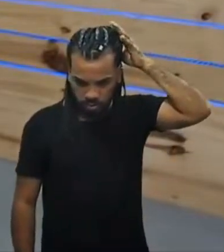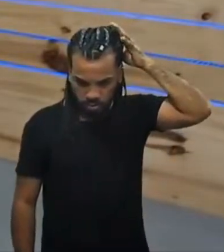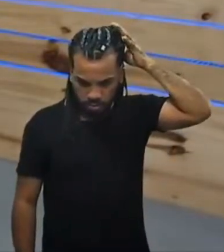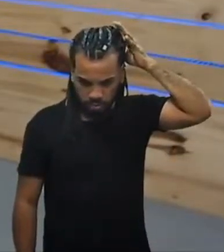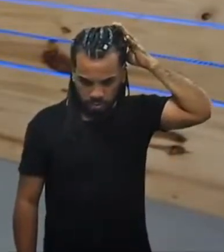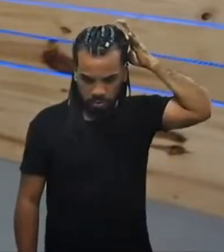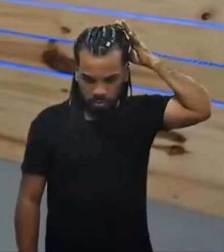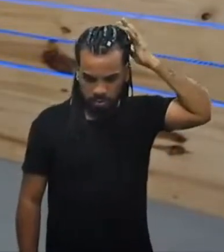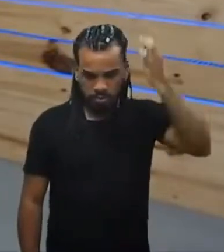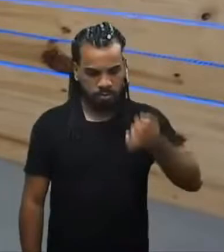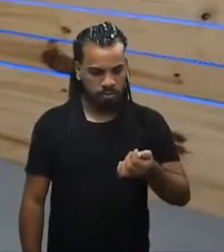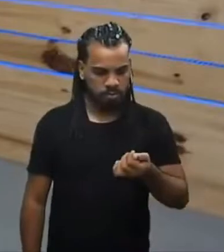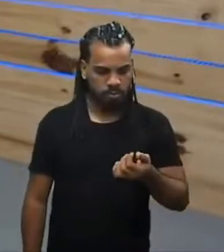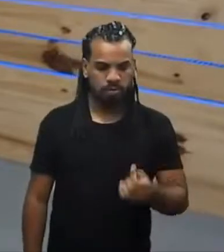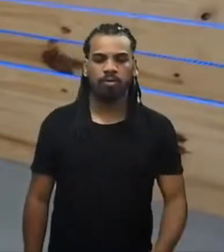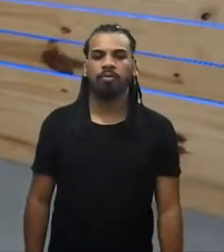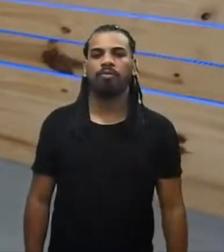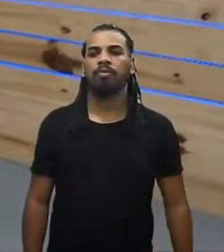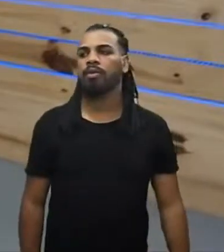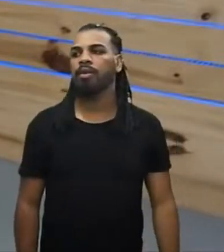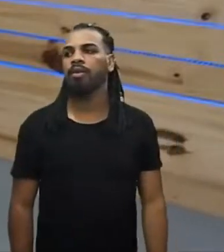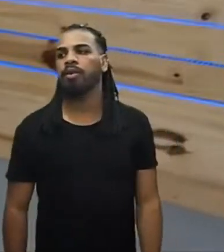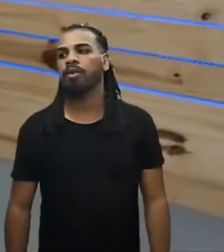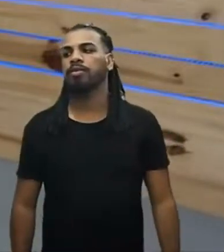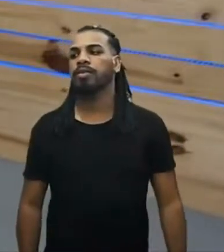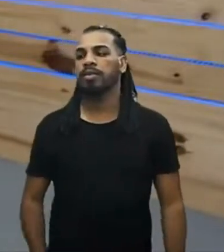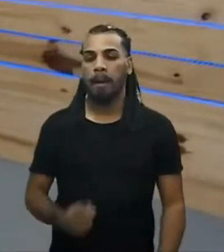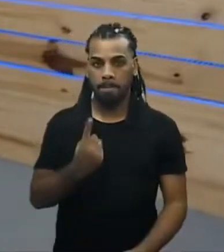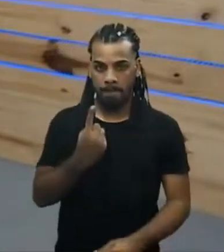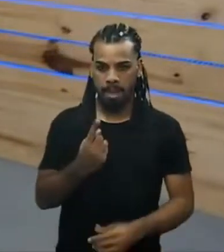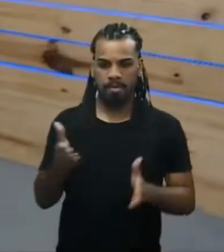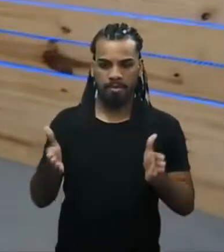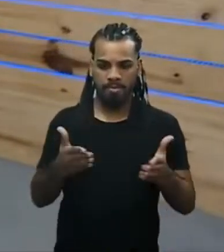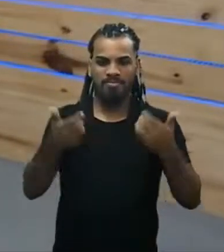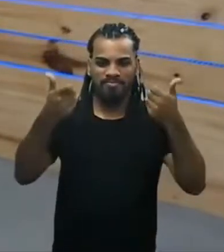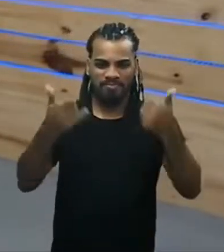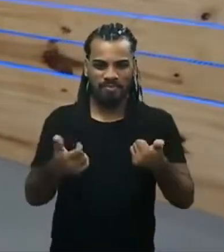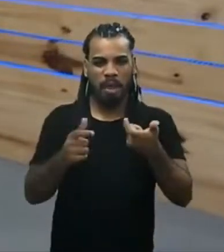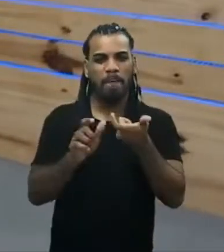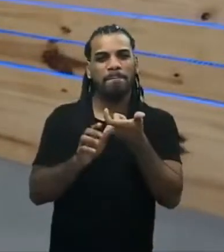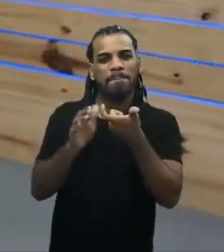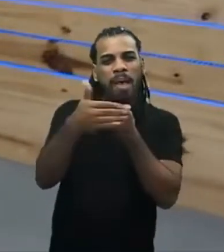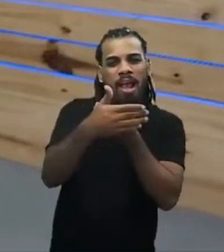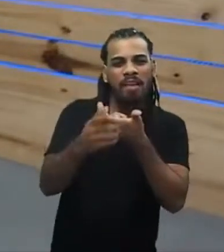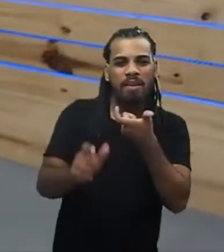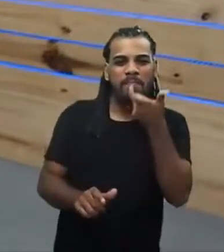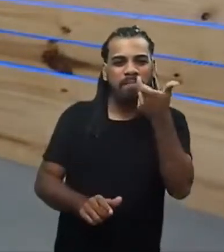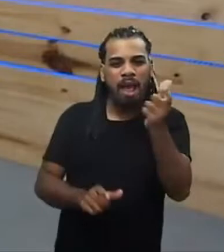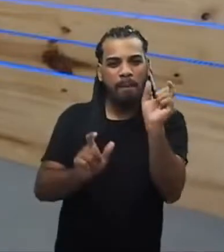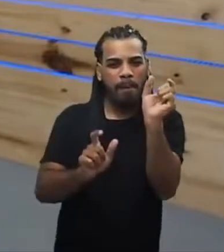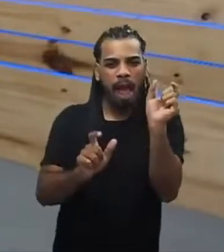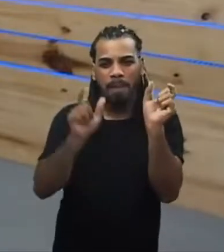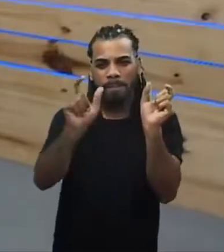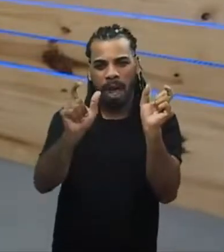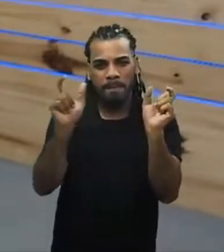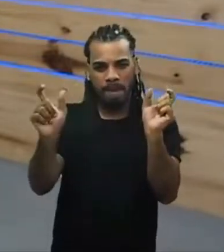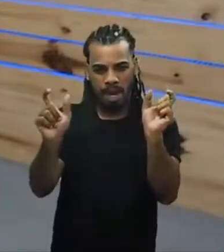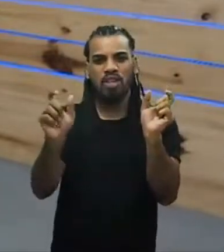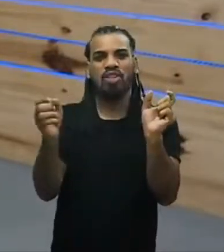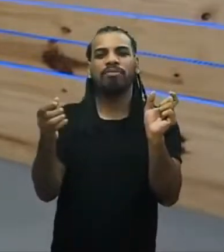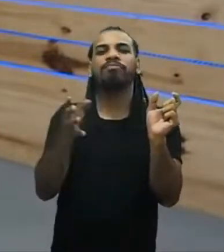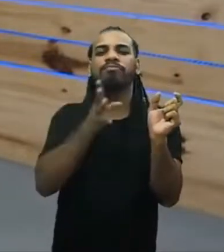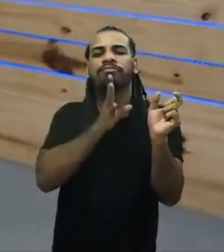parte é só pra que a gente possa se interar das novas nomenclaturas, das nomenclaturas mais inclusivas